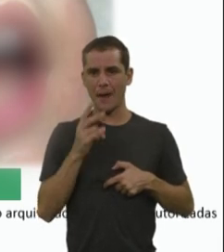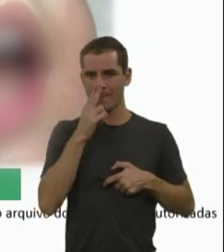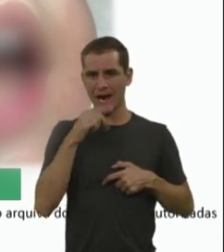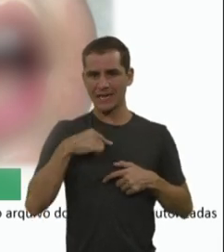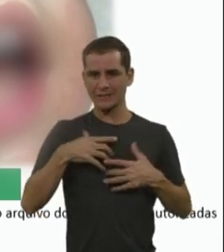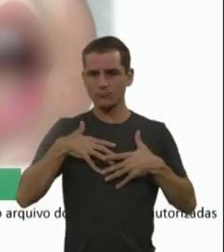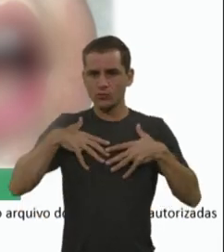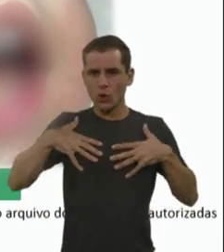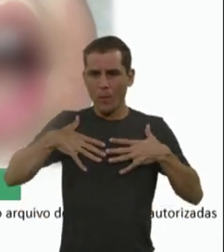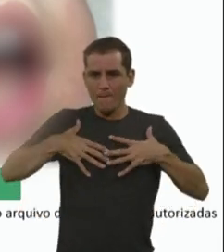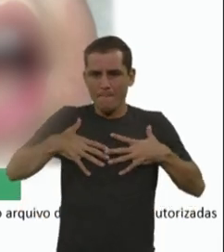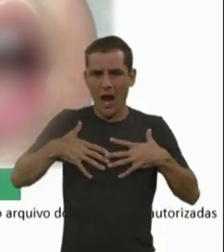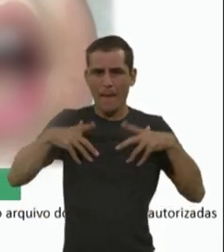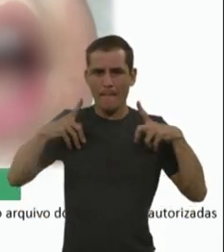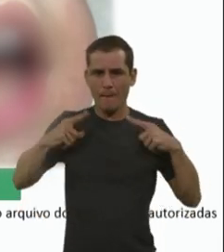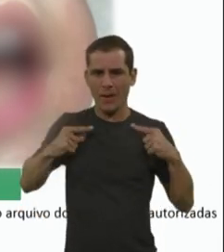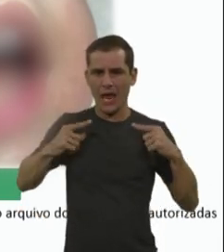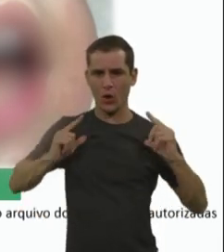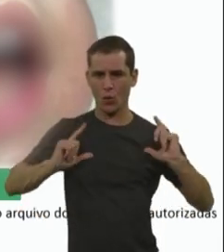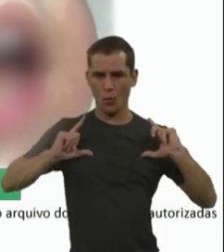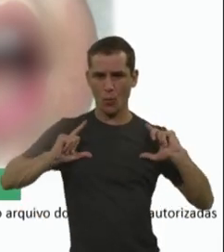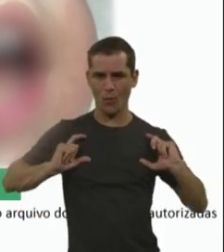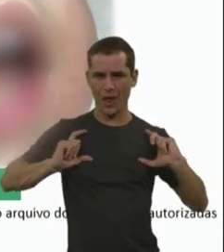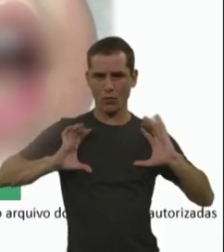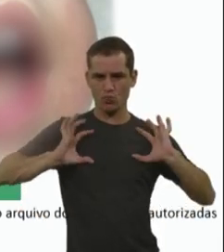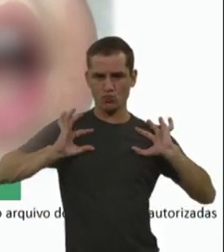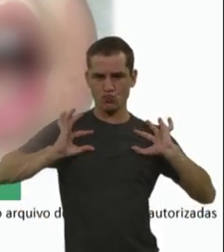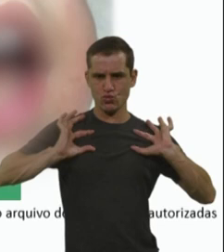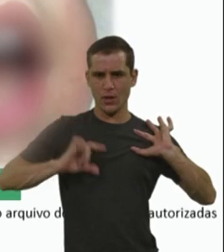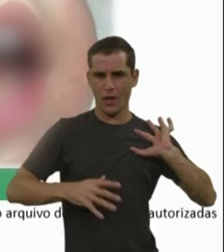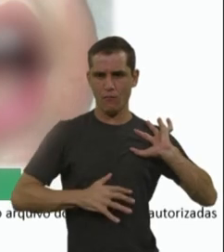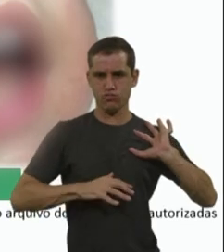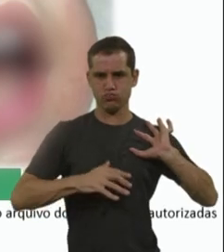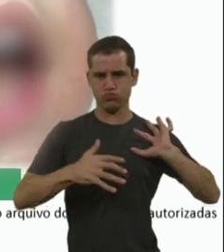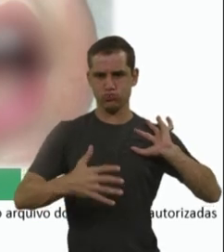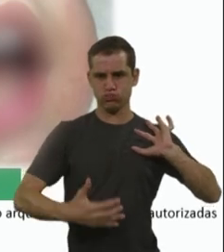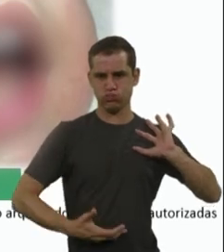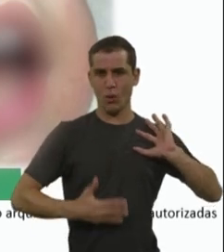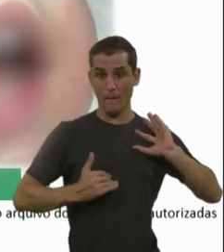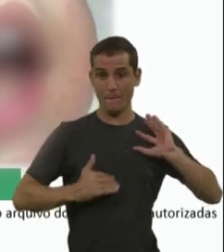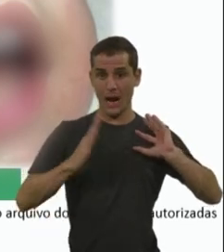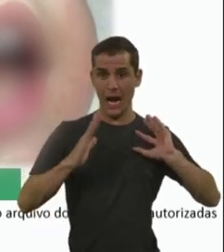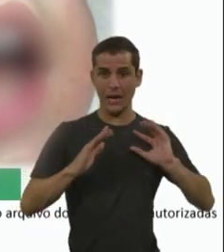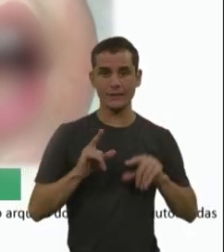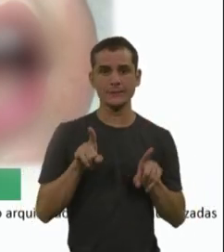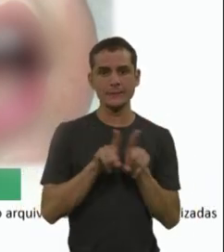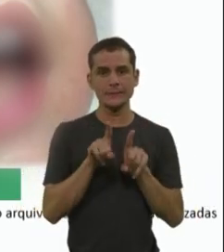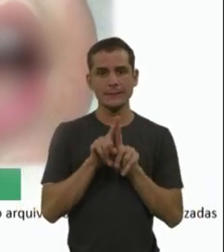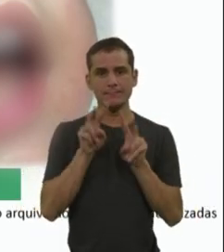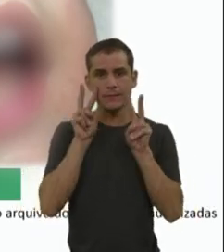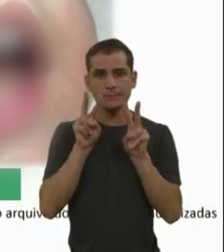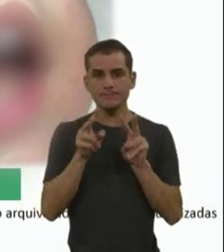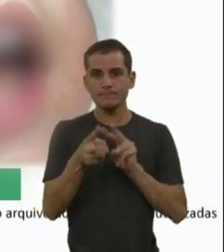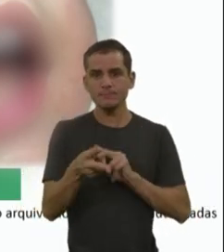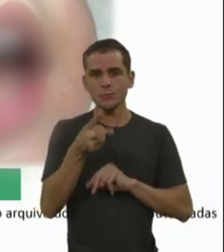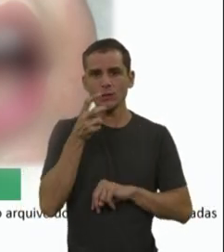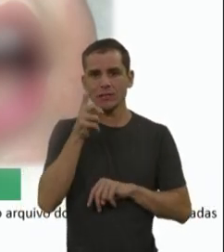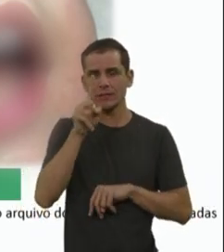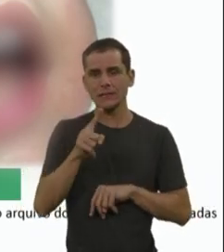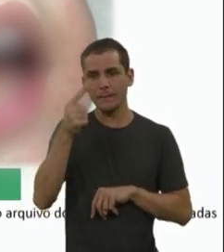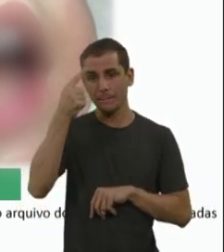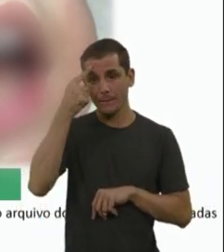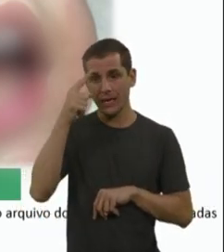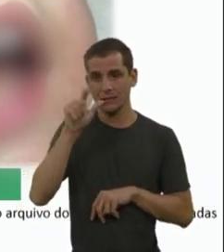a gente chama de um tórax em cima. Um outro sinal que pra nós é um sinal muito importante que a gente tem que pensar que pode ser